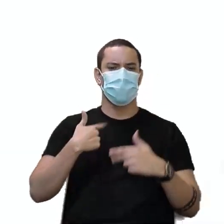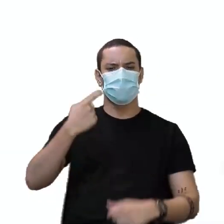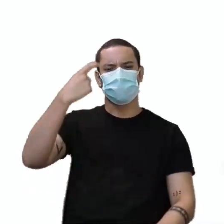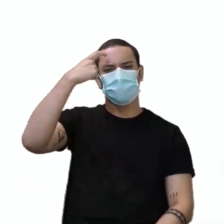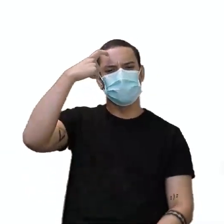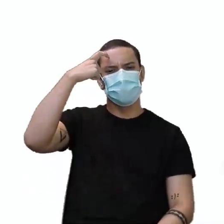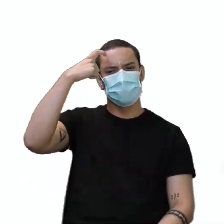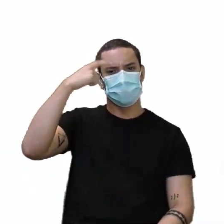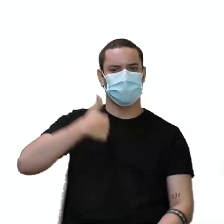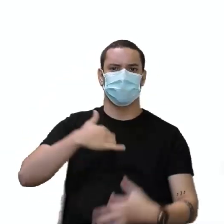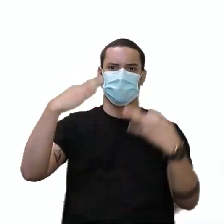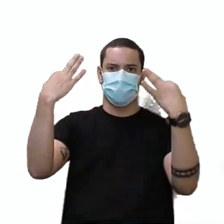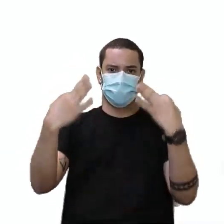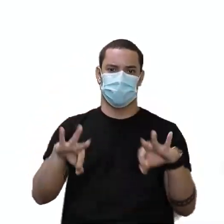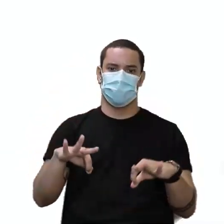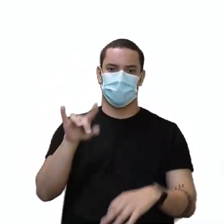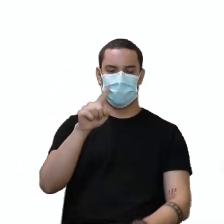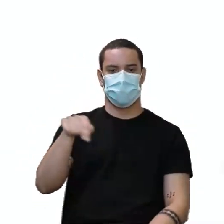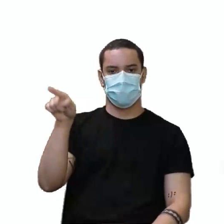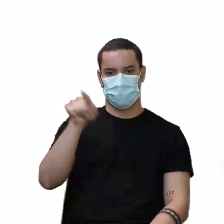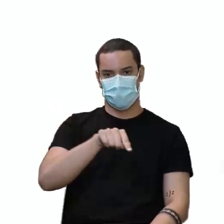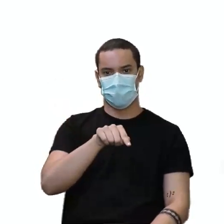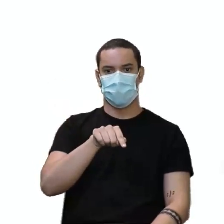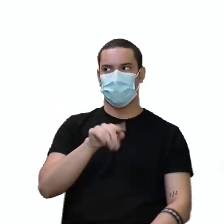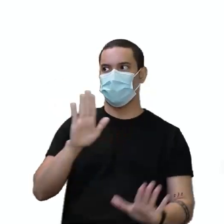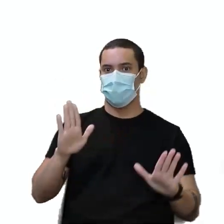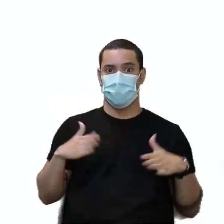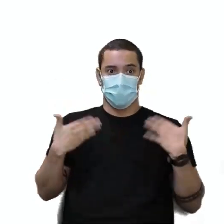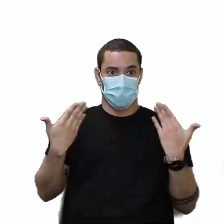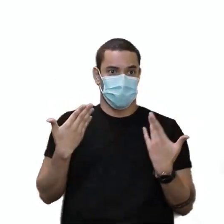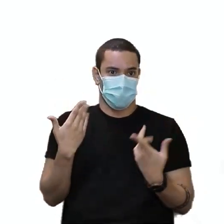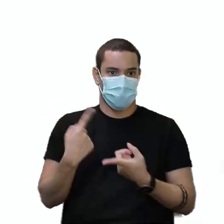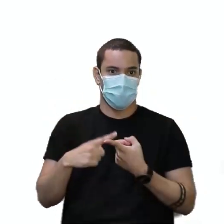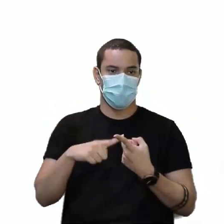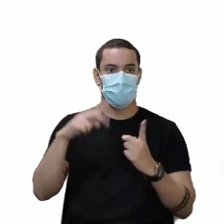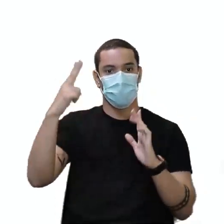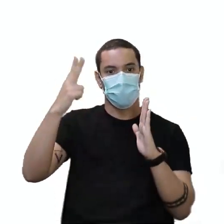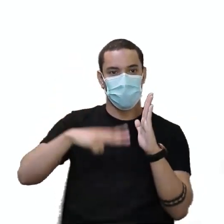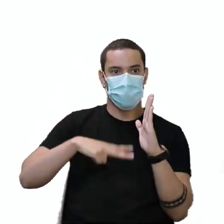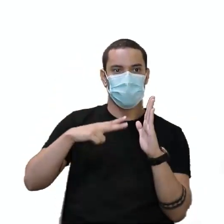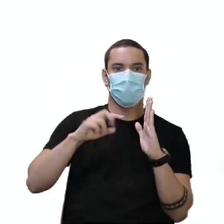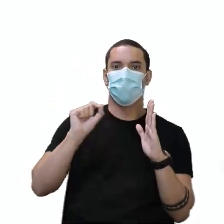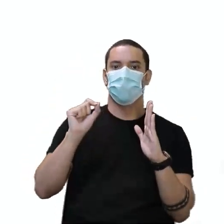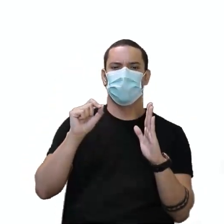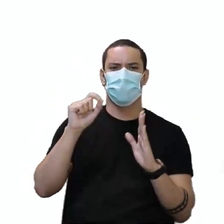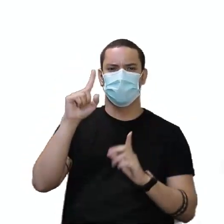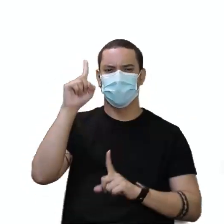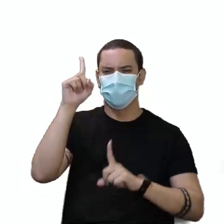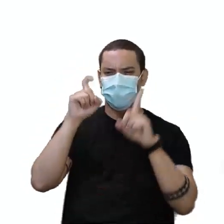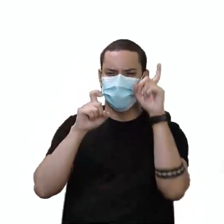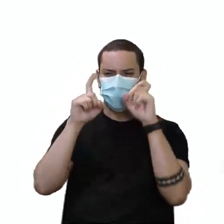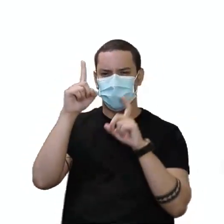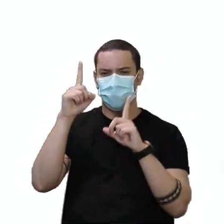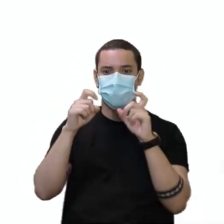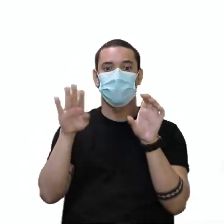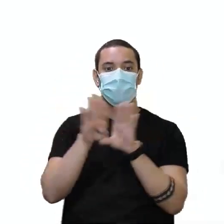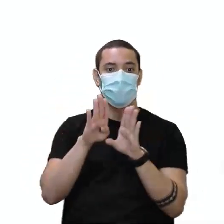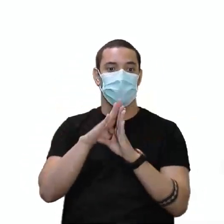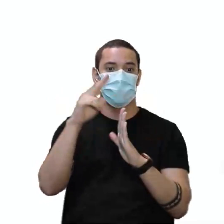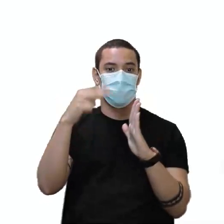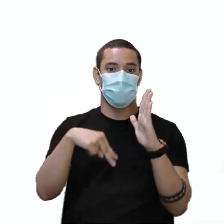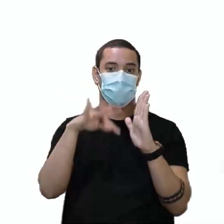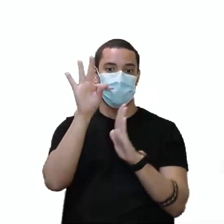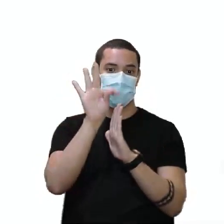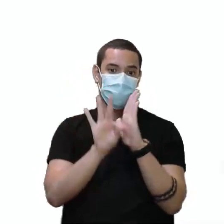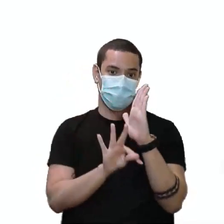toda a certeza para marcar o assustado, porque além de eu ver a expressão dele, eu li o texto também,